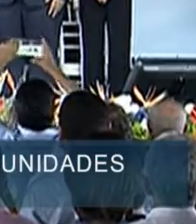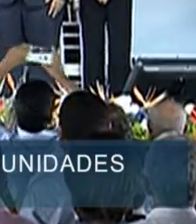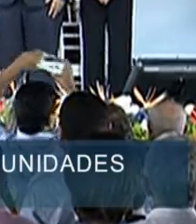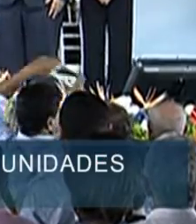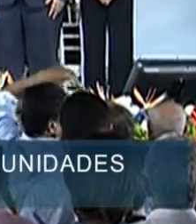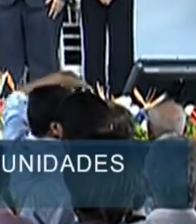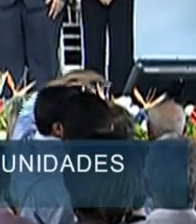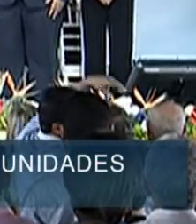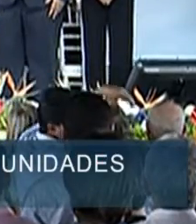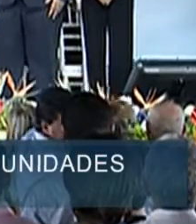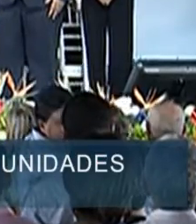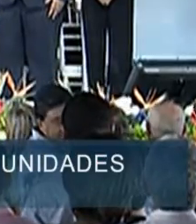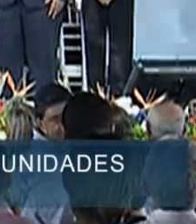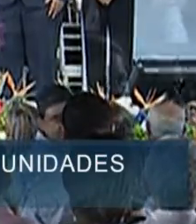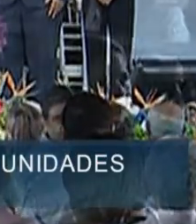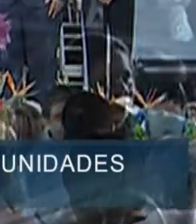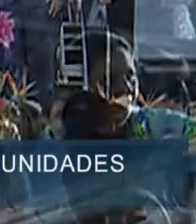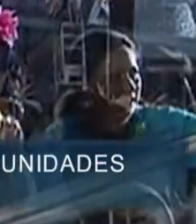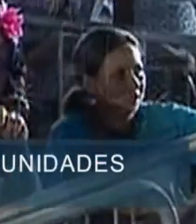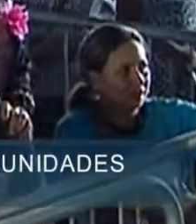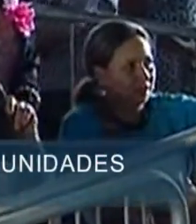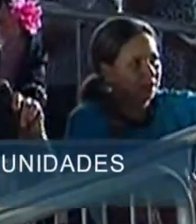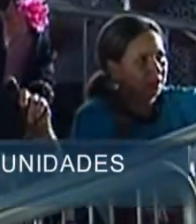Ouviremos o hino nacional brasileiro.